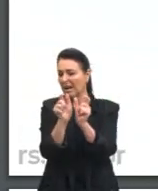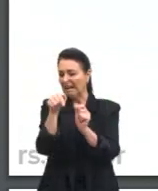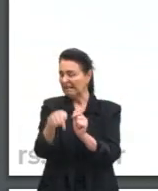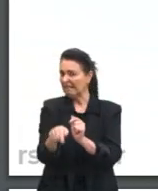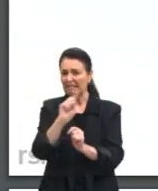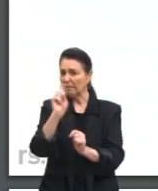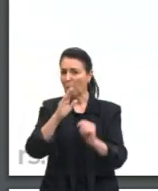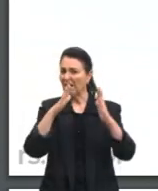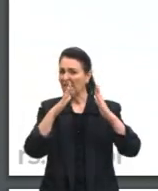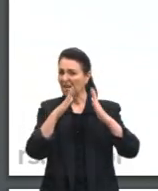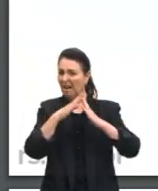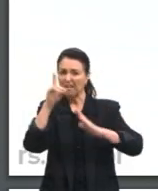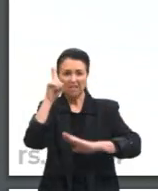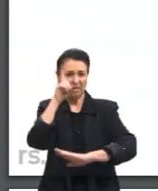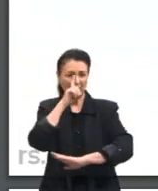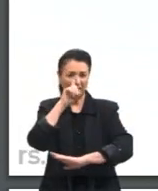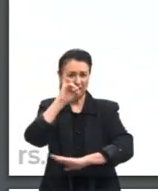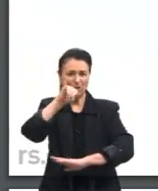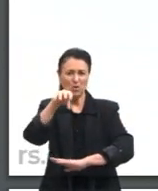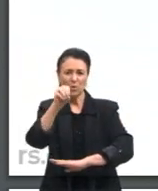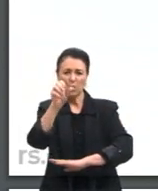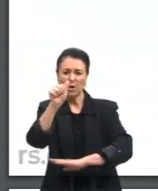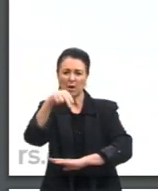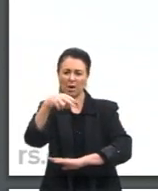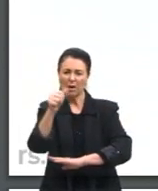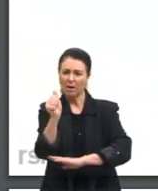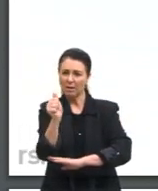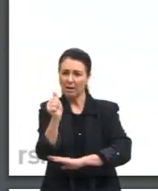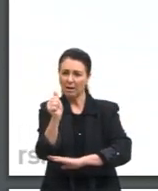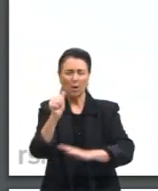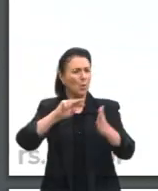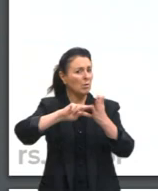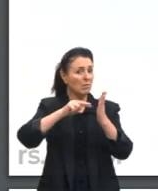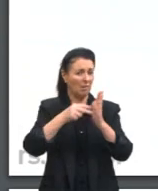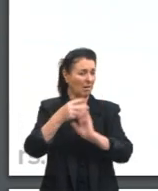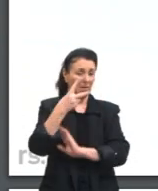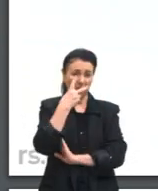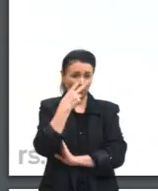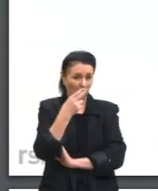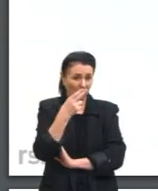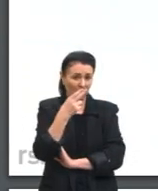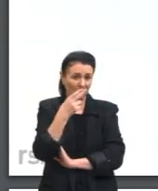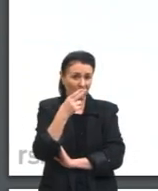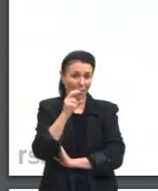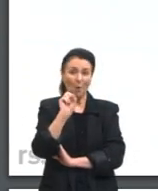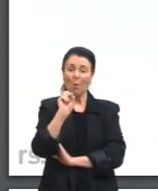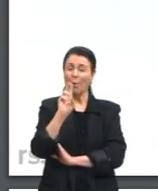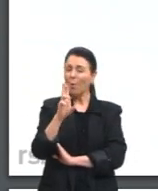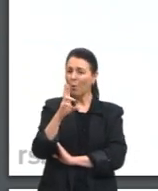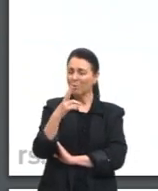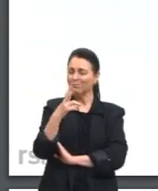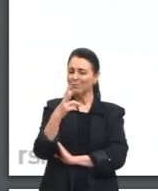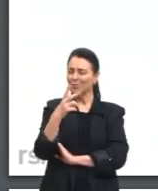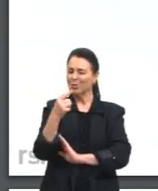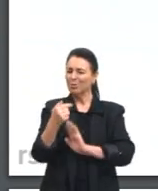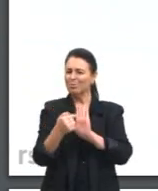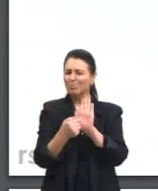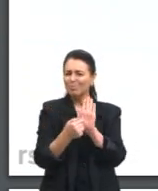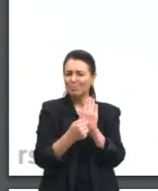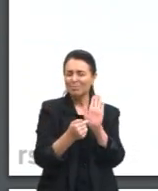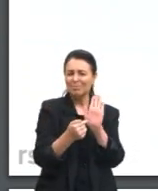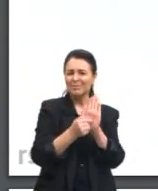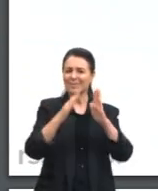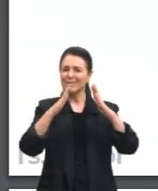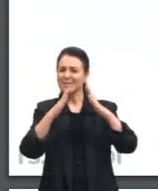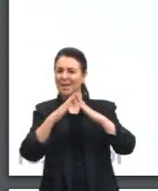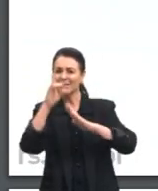Joana. Esse casa ali, ele tem esse mesmo significado? Ou dentro da expressão casa da mãe Joana, ele vai